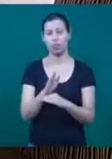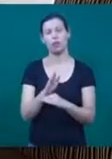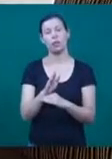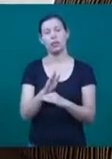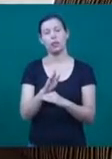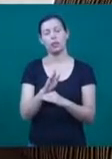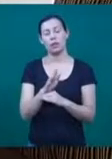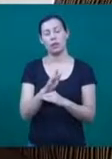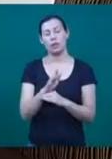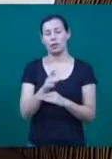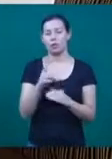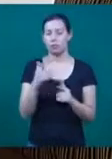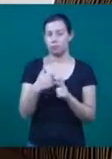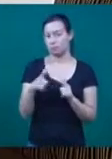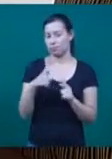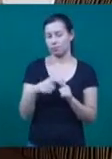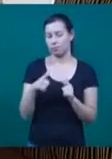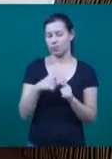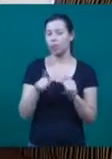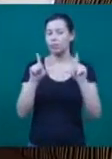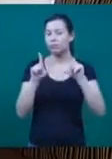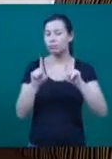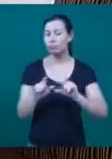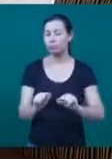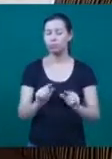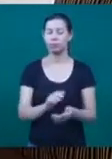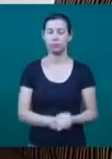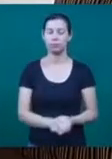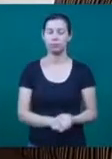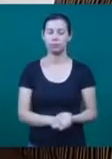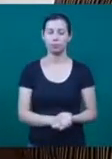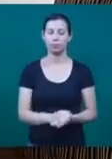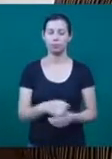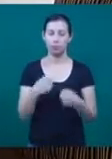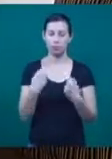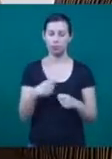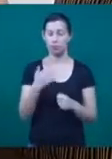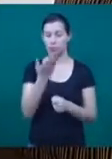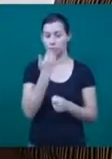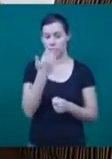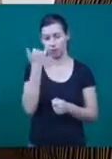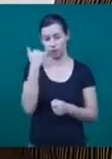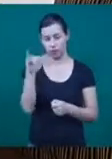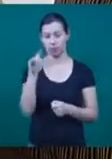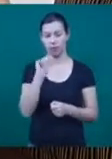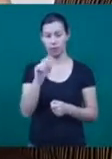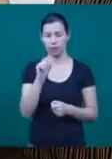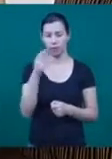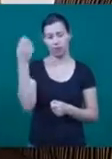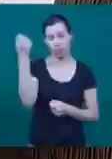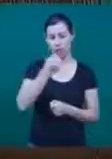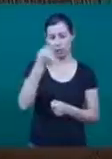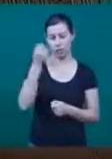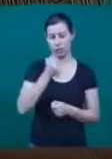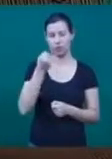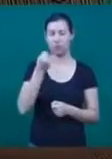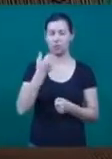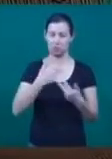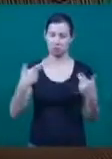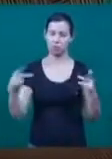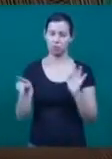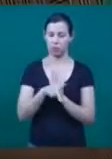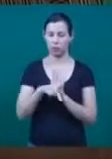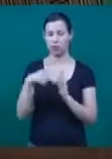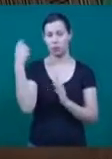faz uma pequena dieta, que para mim não foi nada demais, porque eu nunca curti leite mesmo, então leite derivado de leite é muito restrito. Beber